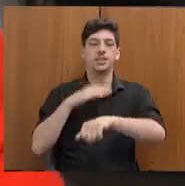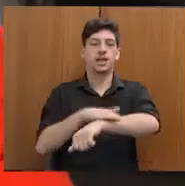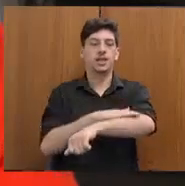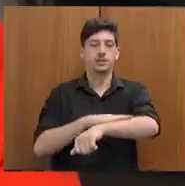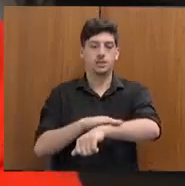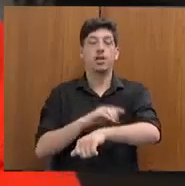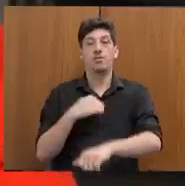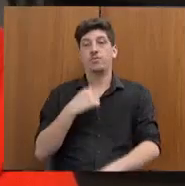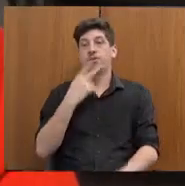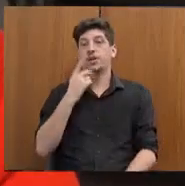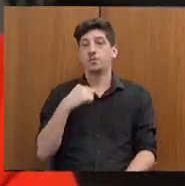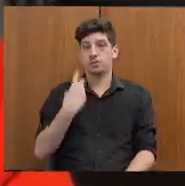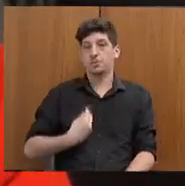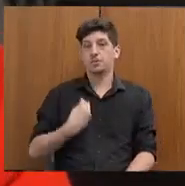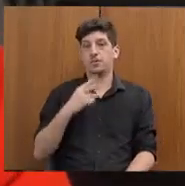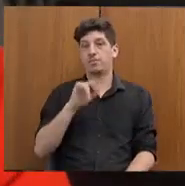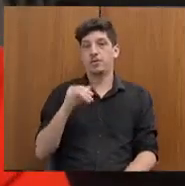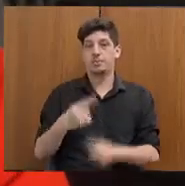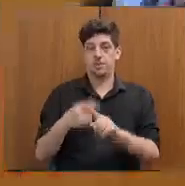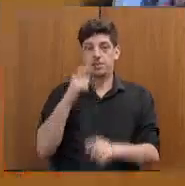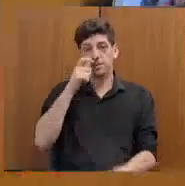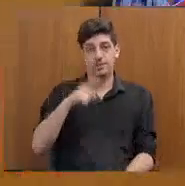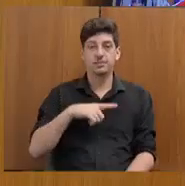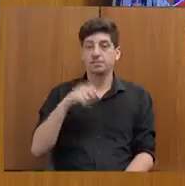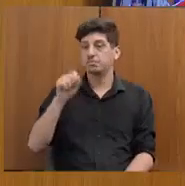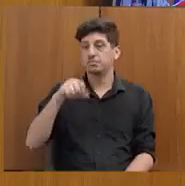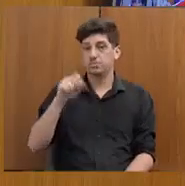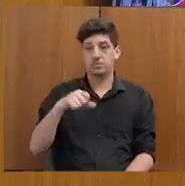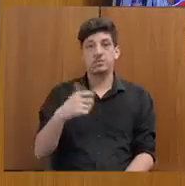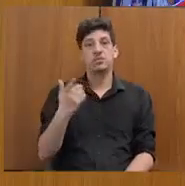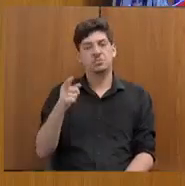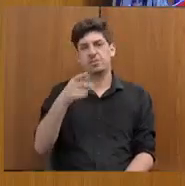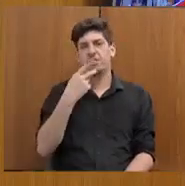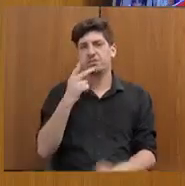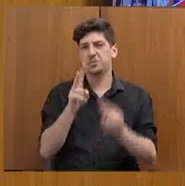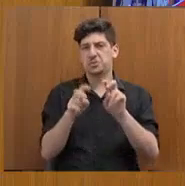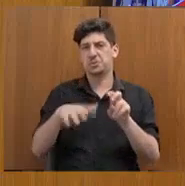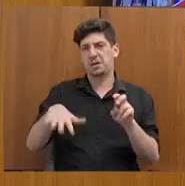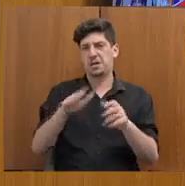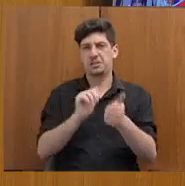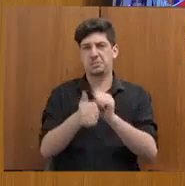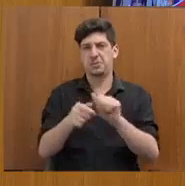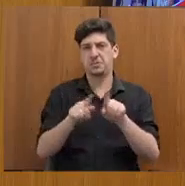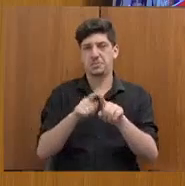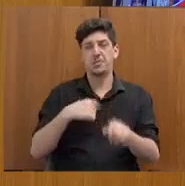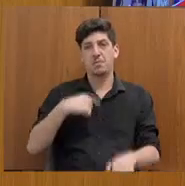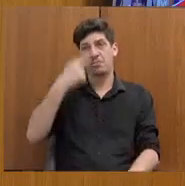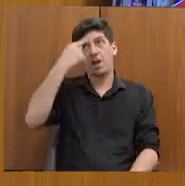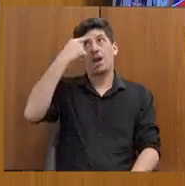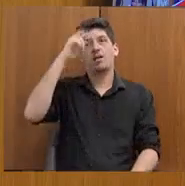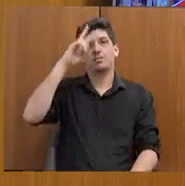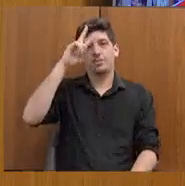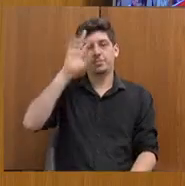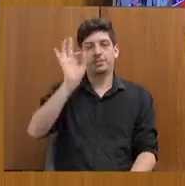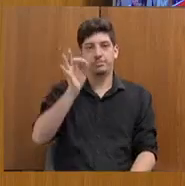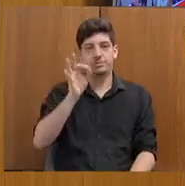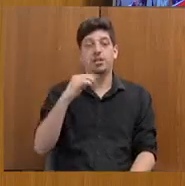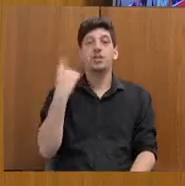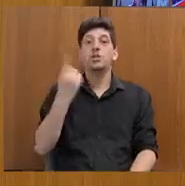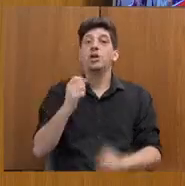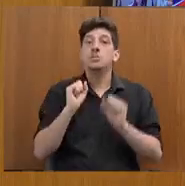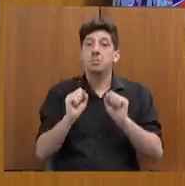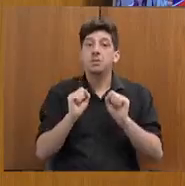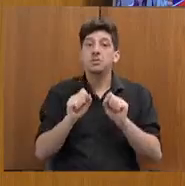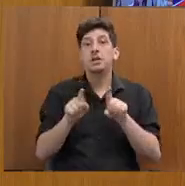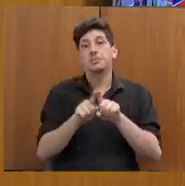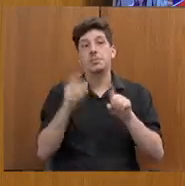nosso interesse. E também eu acho que essa questão do esporte... Aí me veio uma coisa... Nada impede de nós fazermos uma